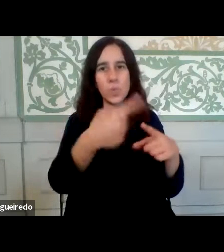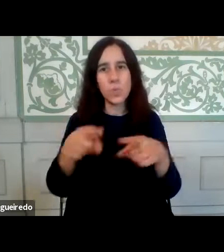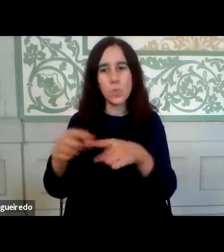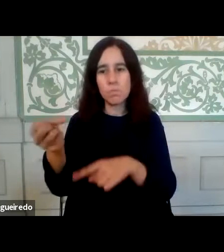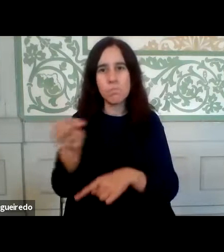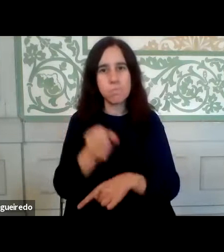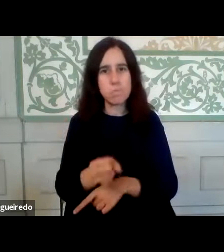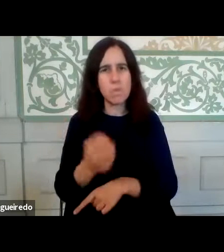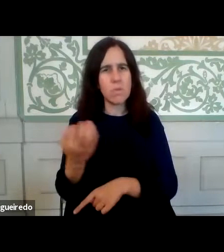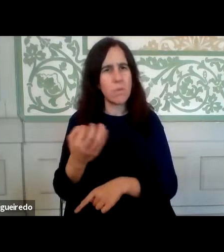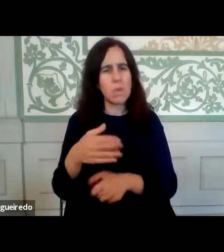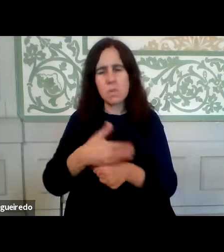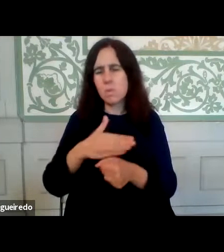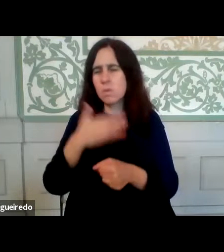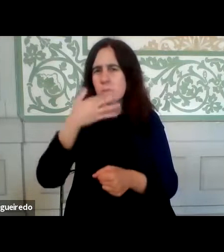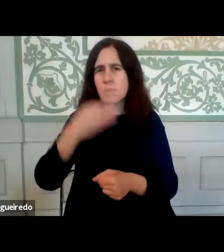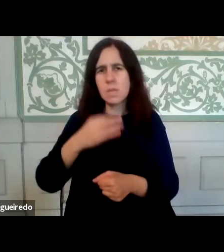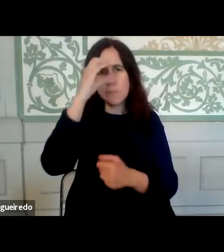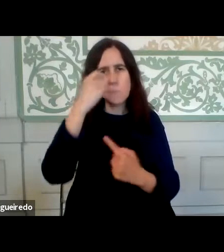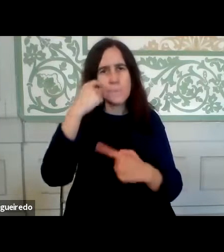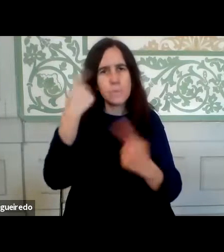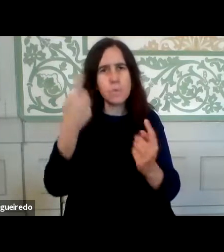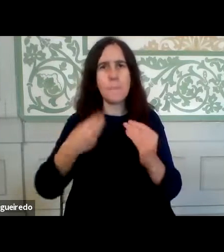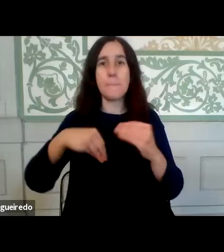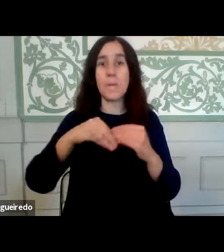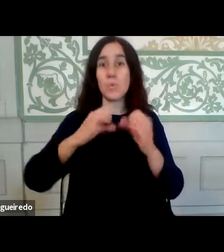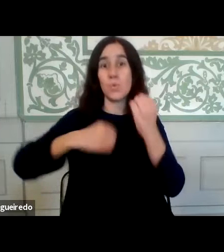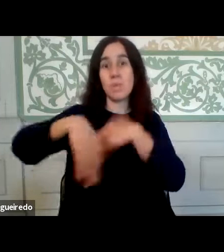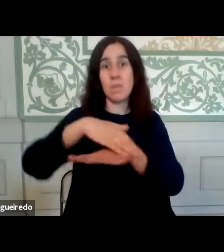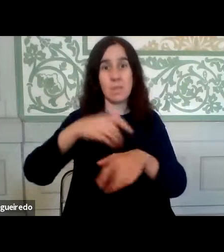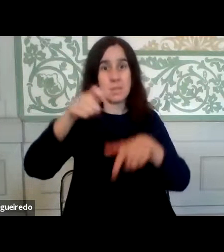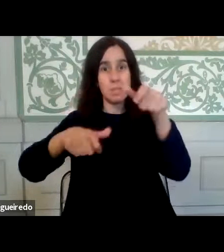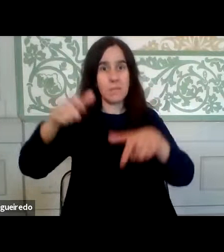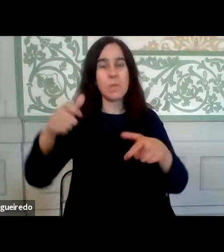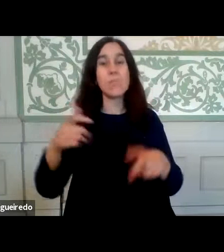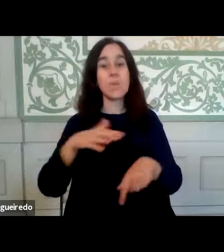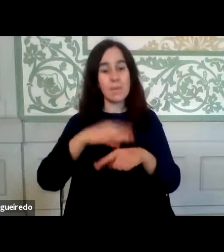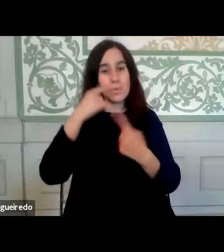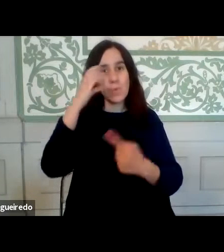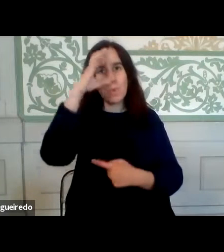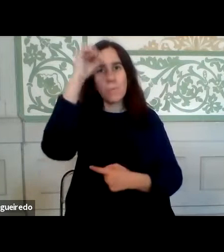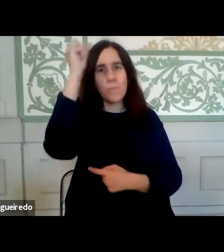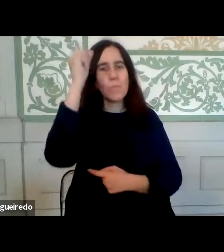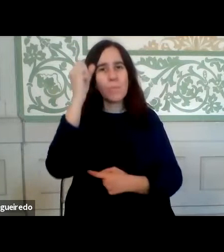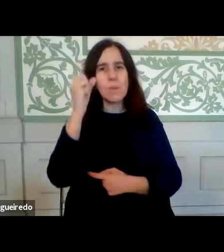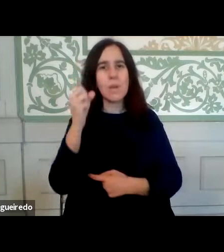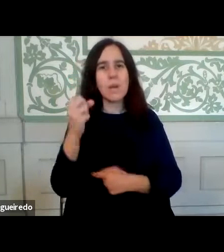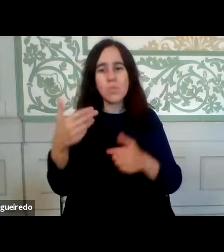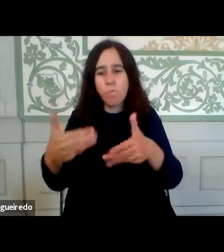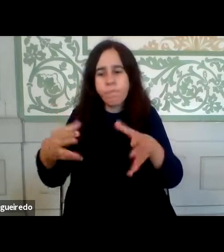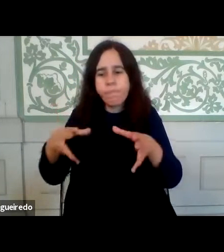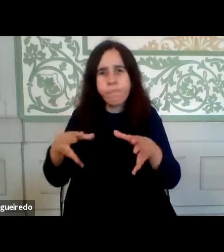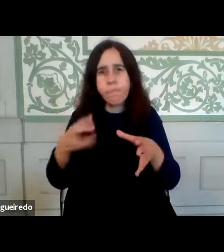de todo o sector público, mas também da sociedade civil, porque a administração pública não pode ser um enclave